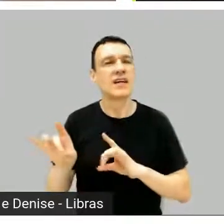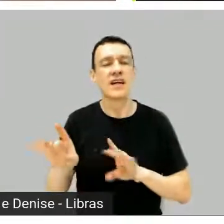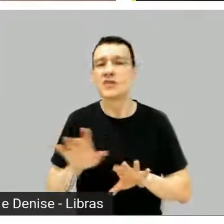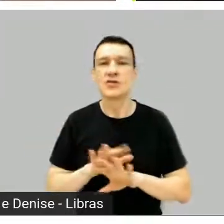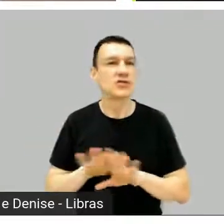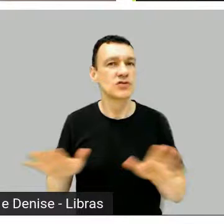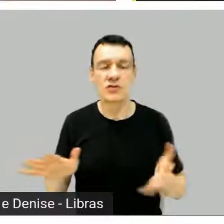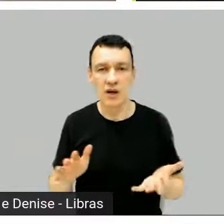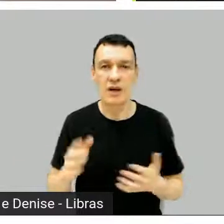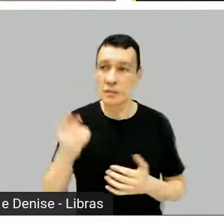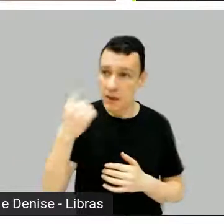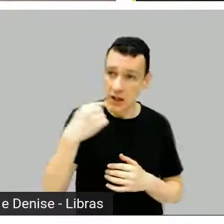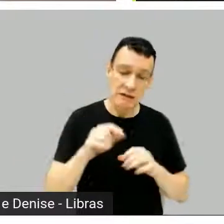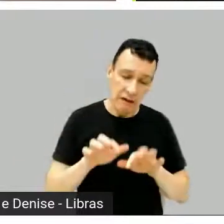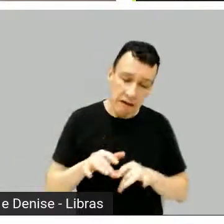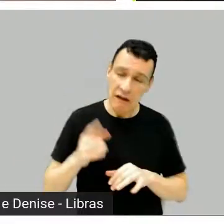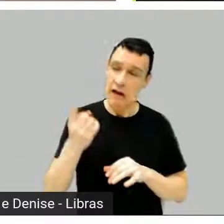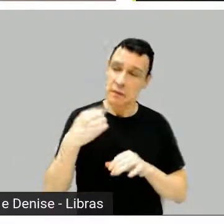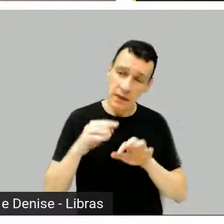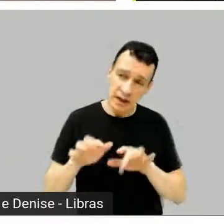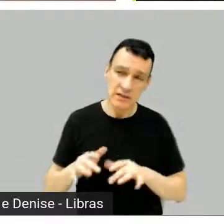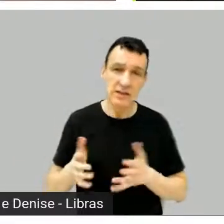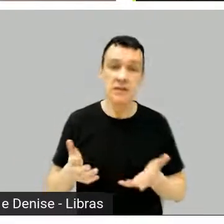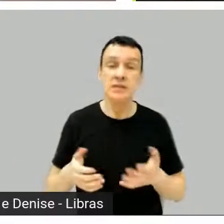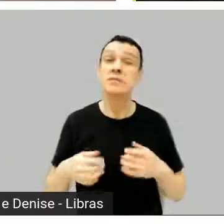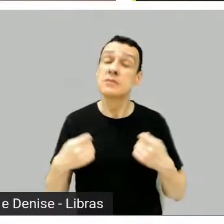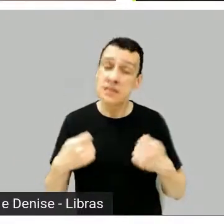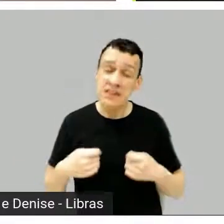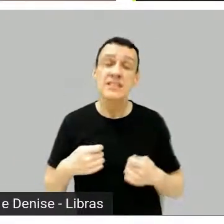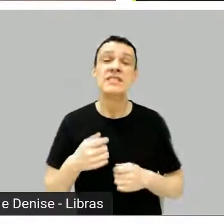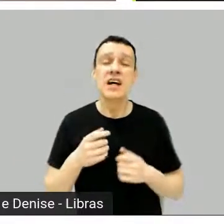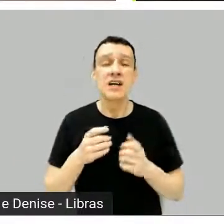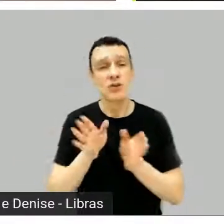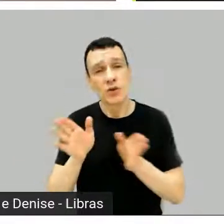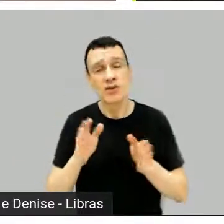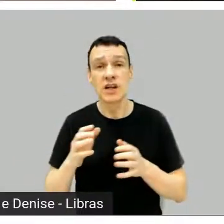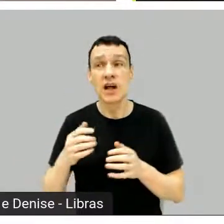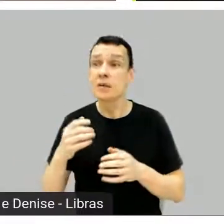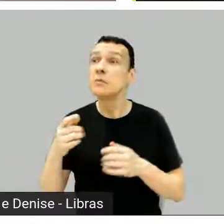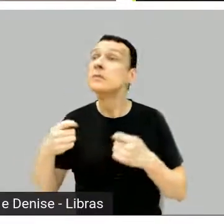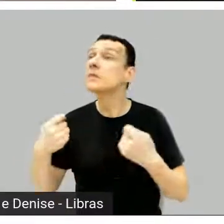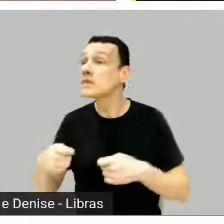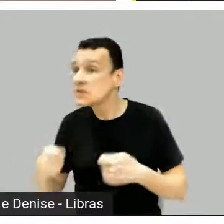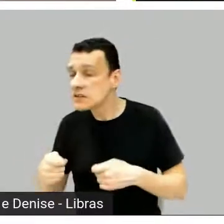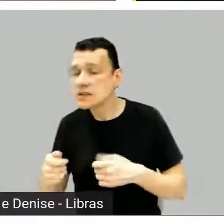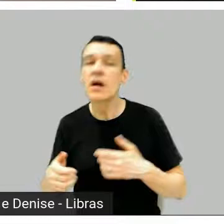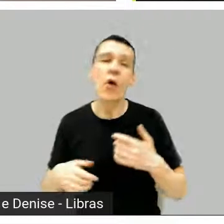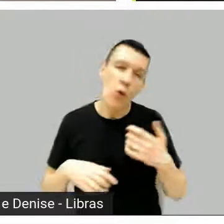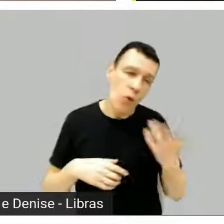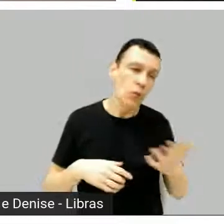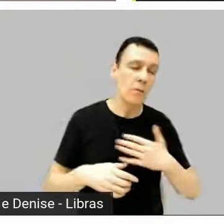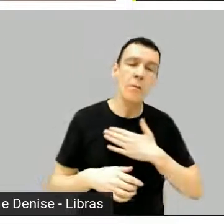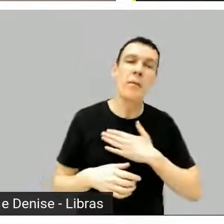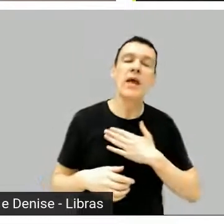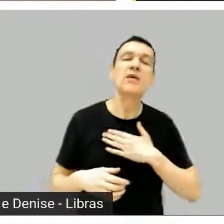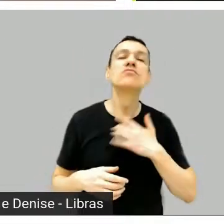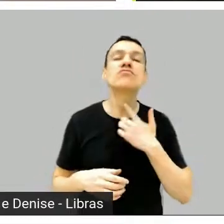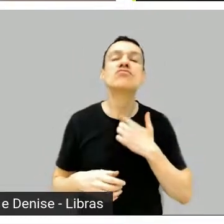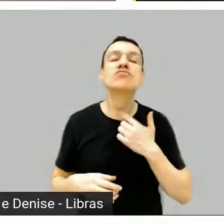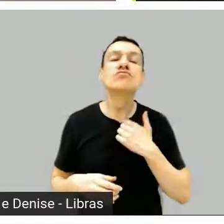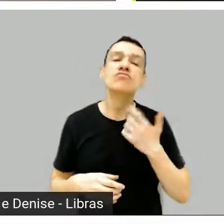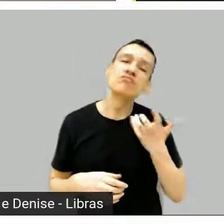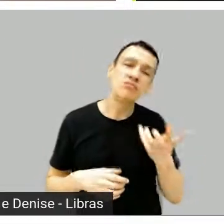E aí, para você ter isso, você tem que estar escrevendo alguma coisa. Eu estou escrevendo esse long, e eu estou, desde o ano passado, escrevendo um romance.